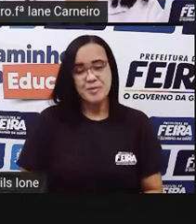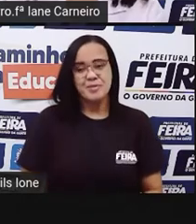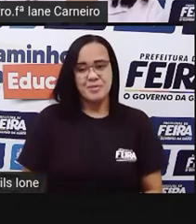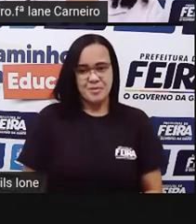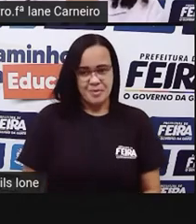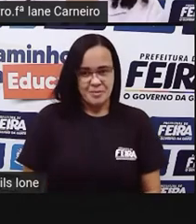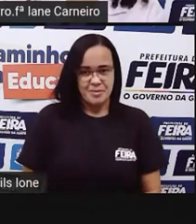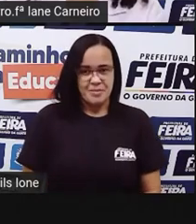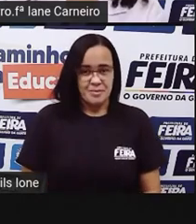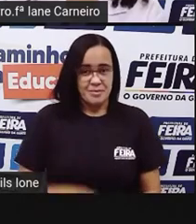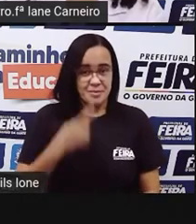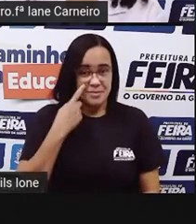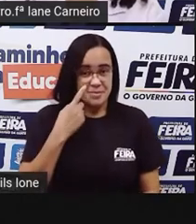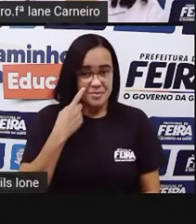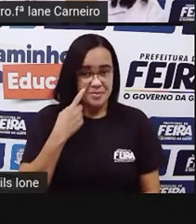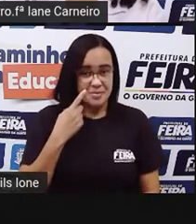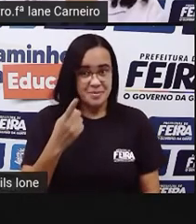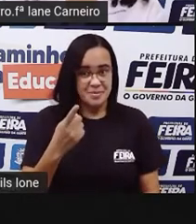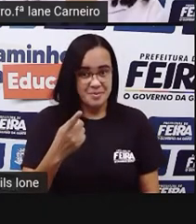Preparem-se.